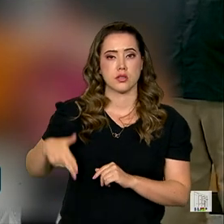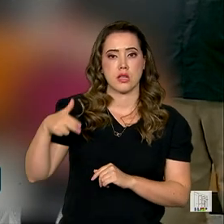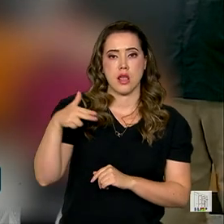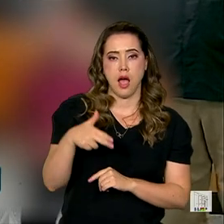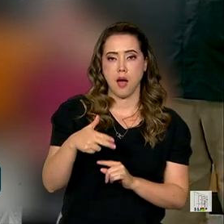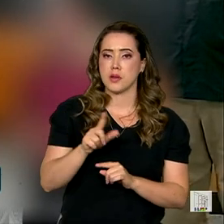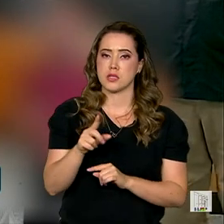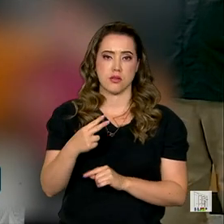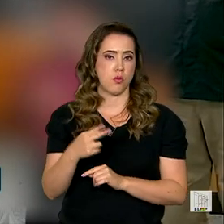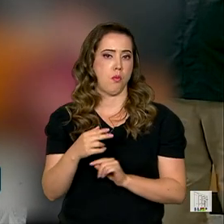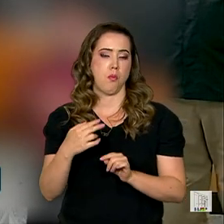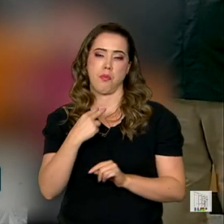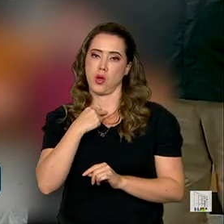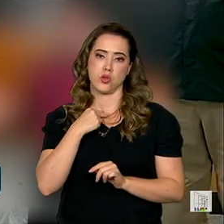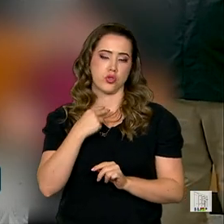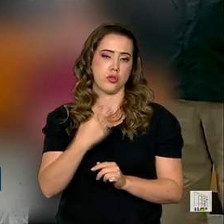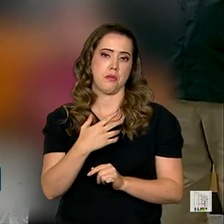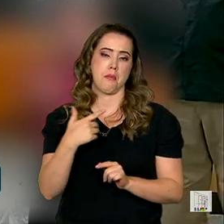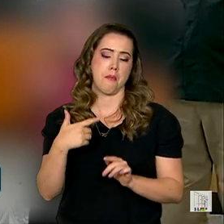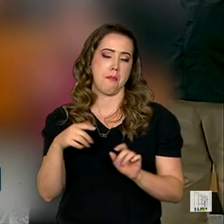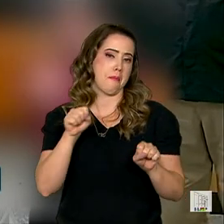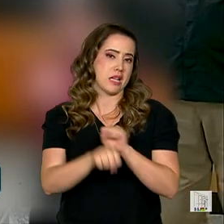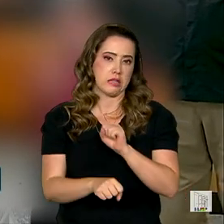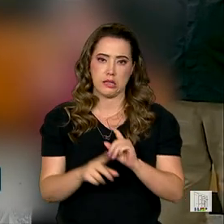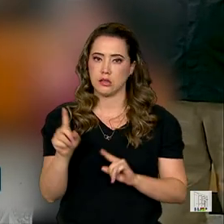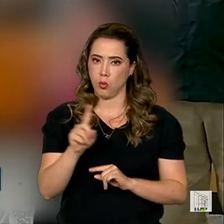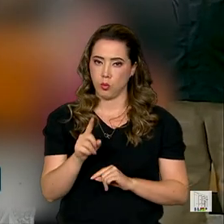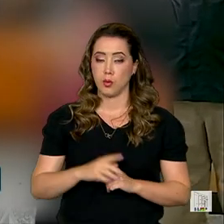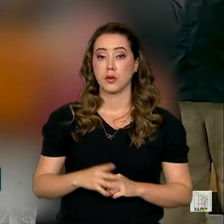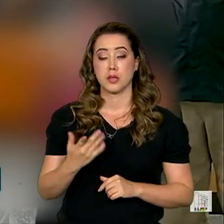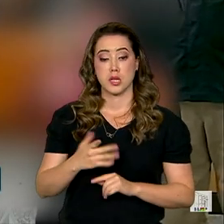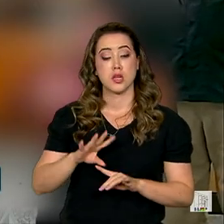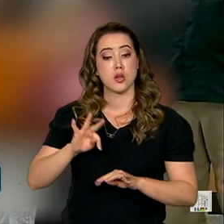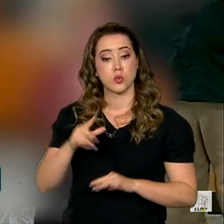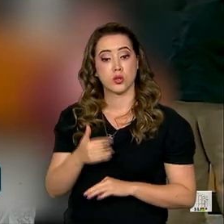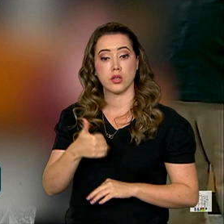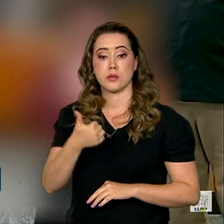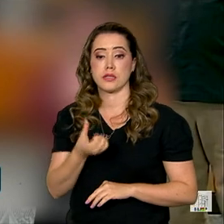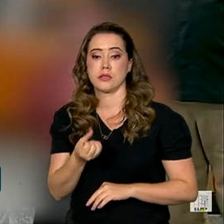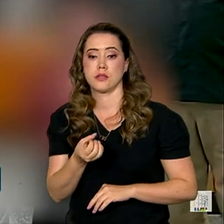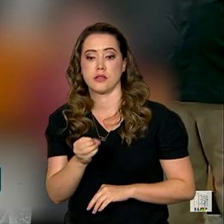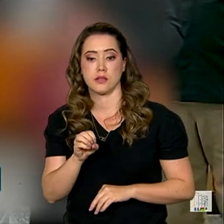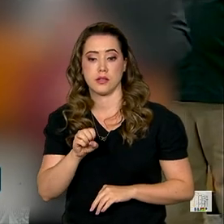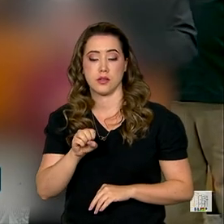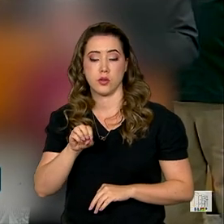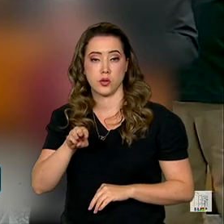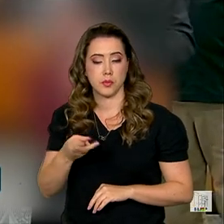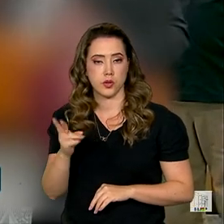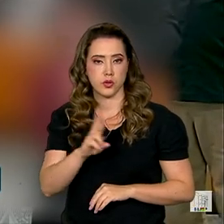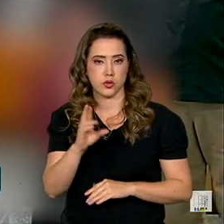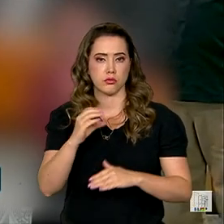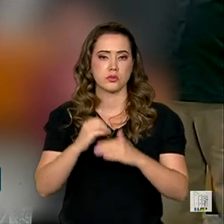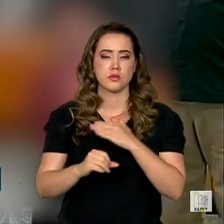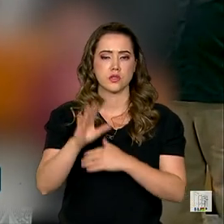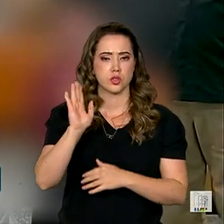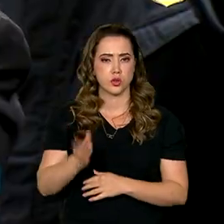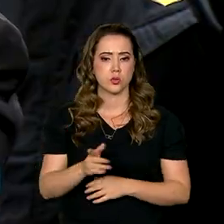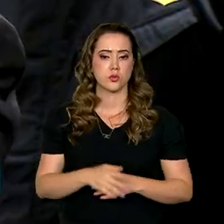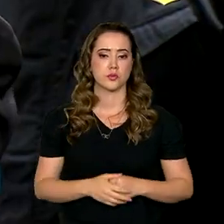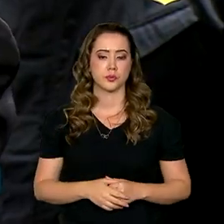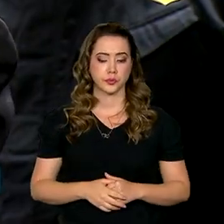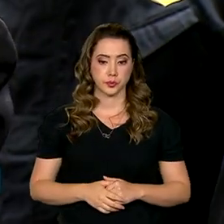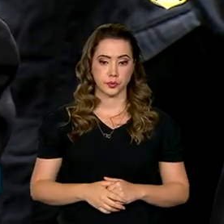letais. No total, 168 milhões de reais já foram investidos no Estado.